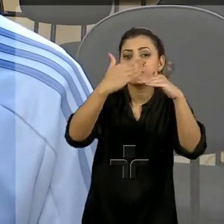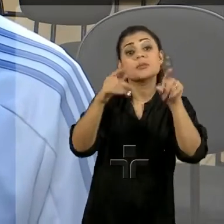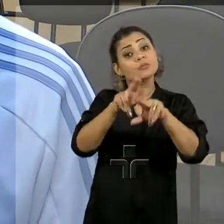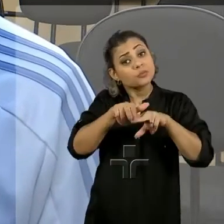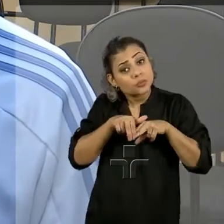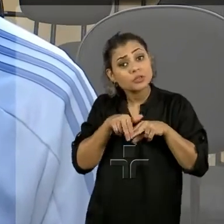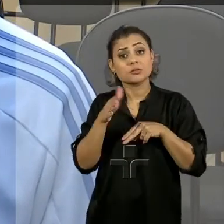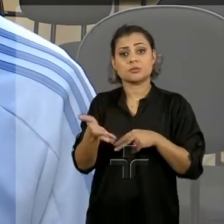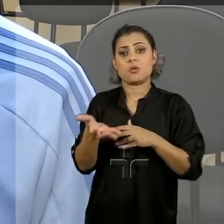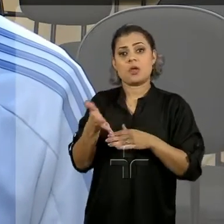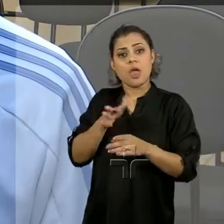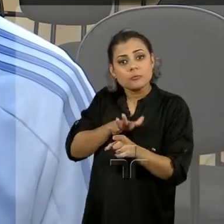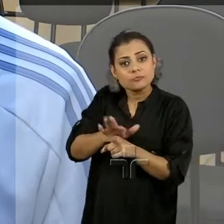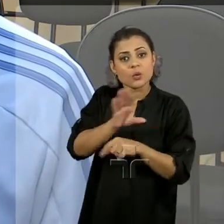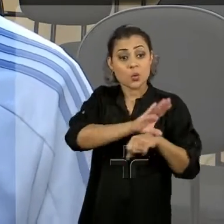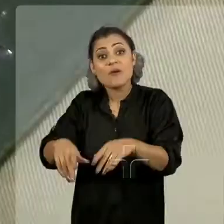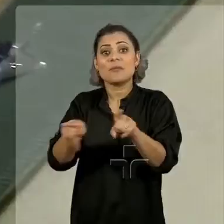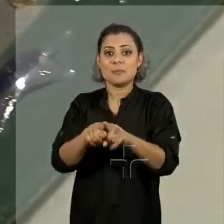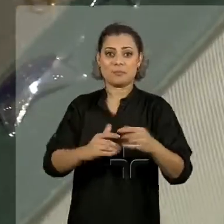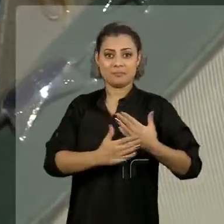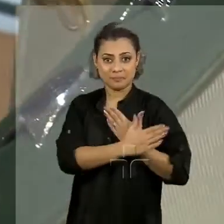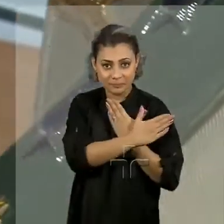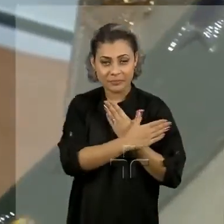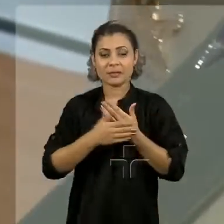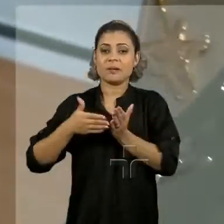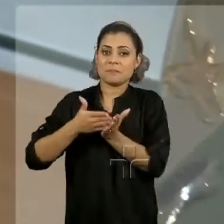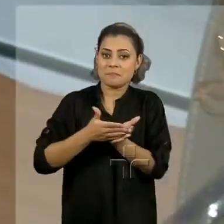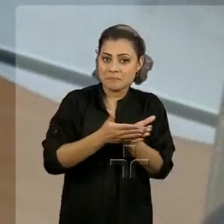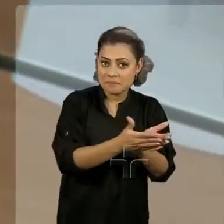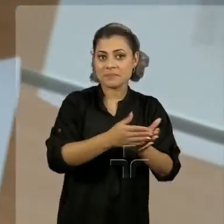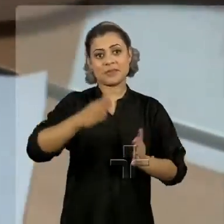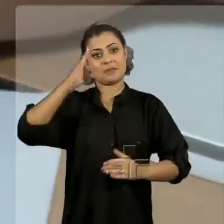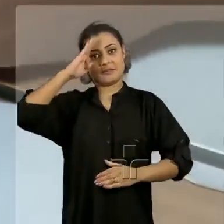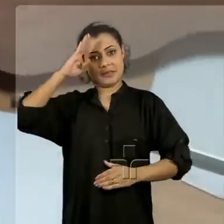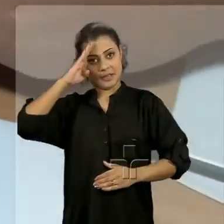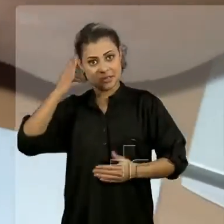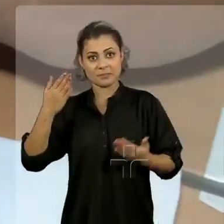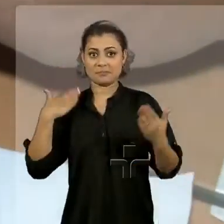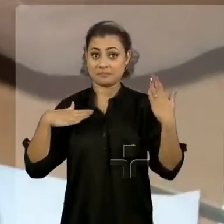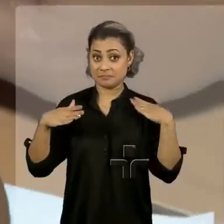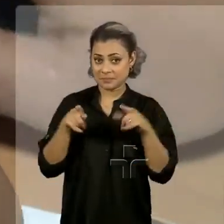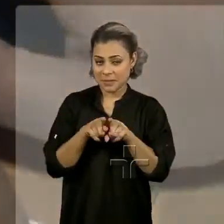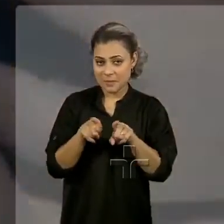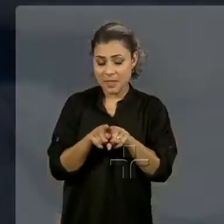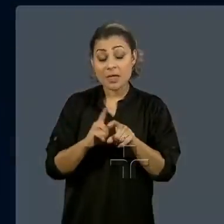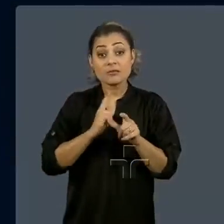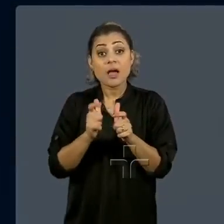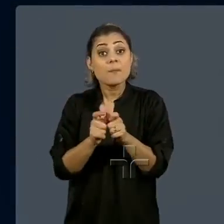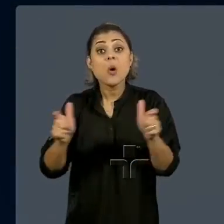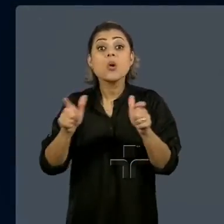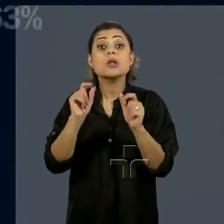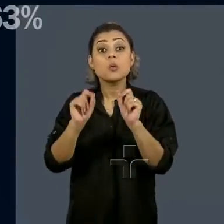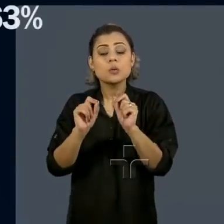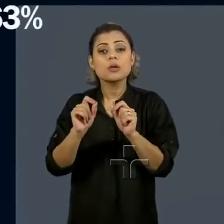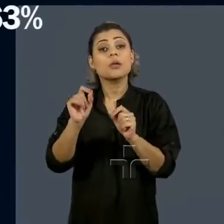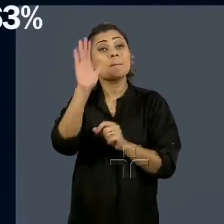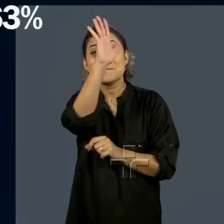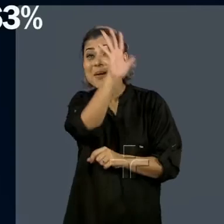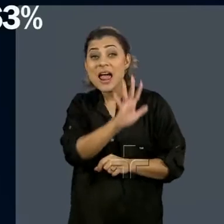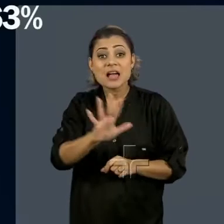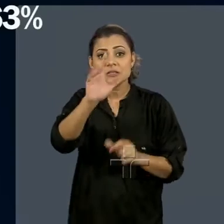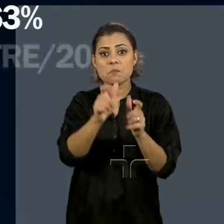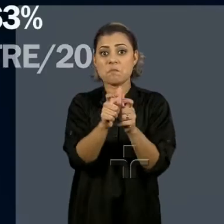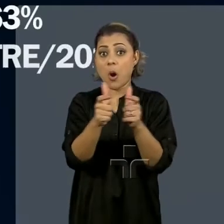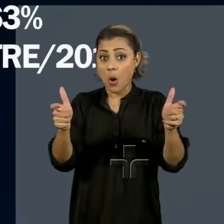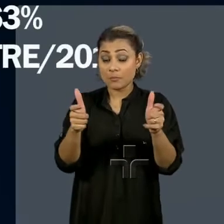me motivou a procurar o cursinho e prestar a prova. Uma pesquisa revelou que a procura por cursos para cargos no Exército aumentou em todo o país.